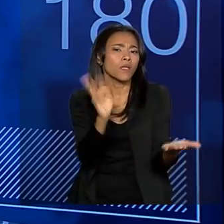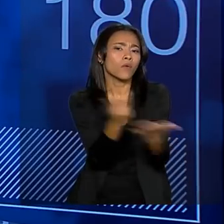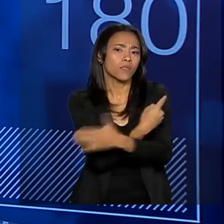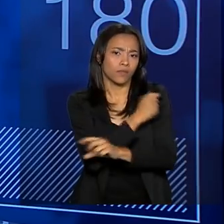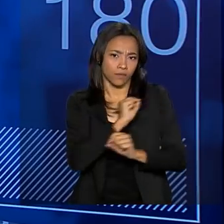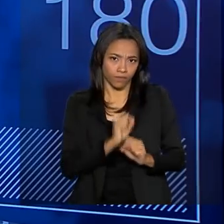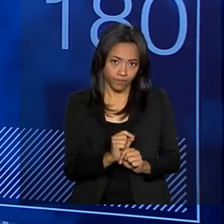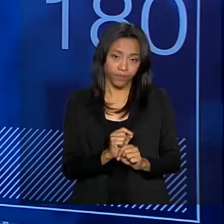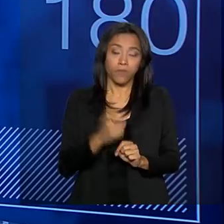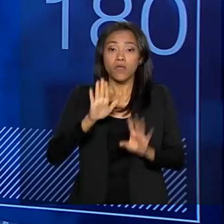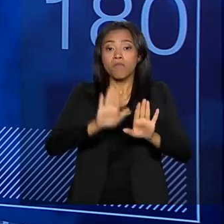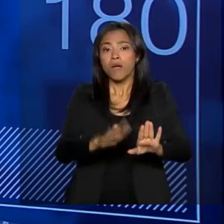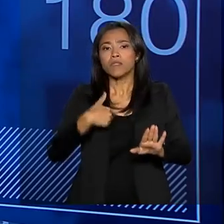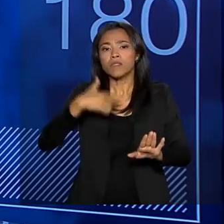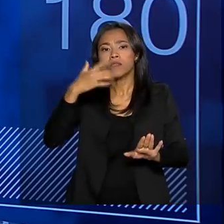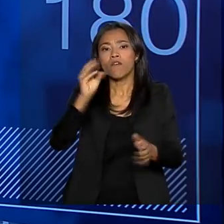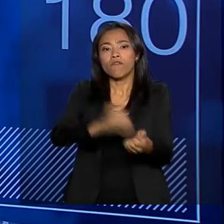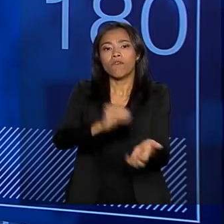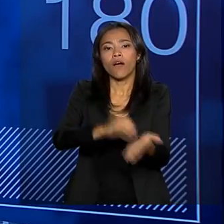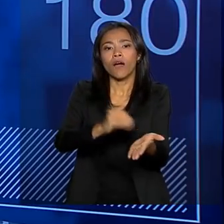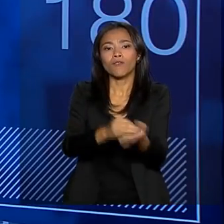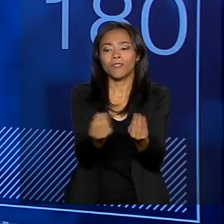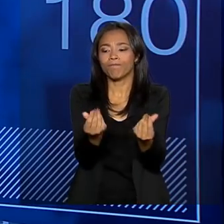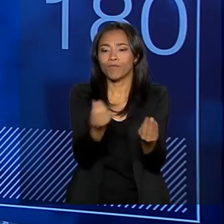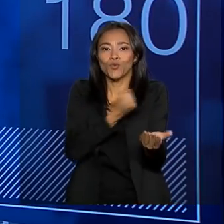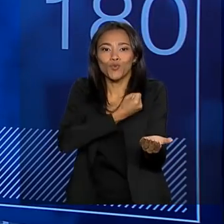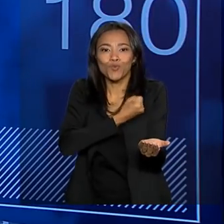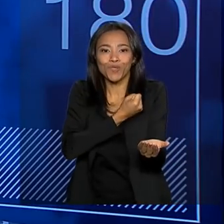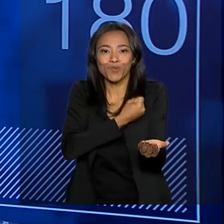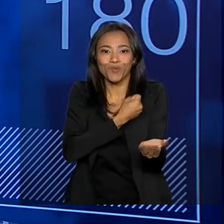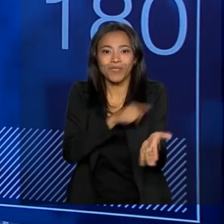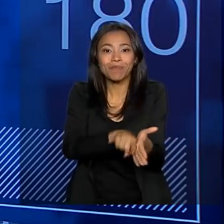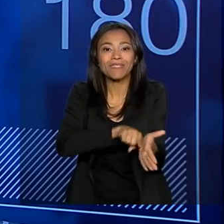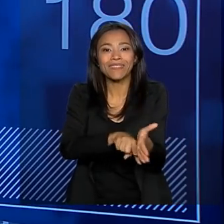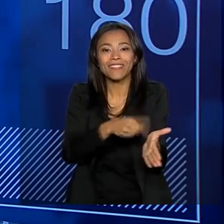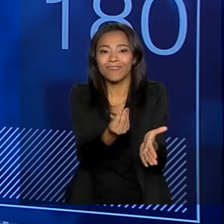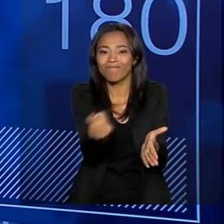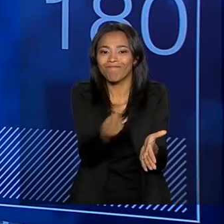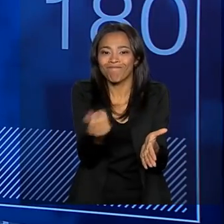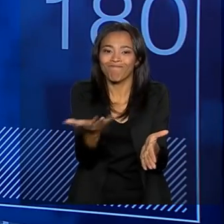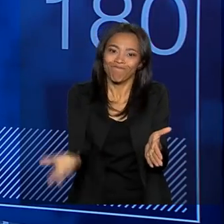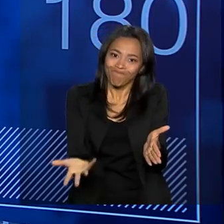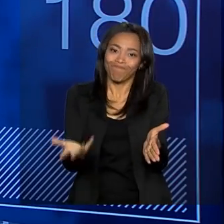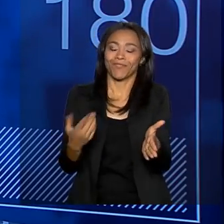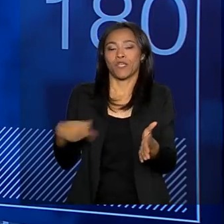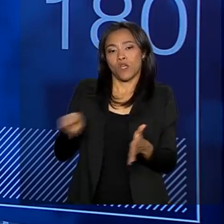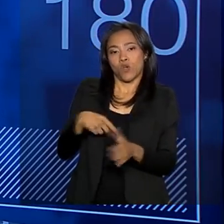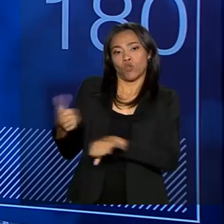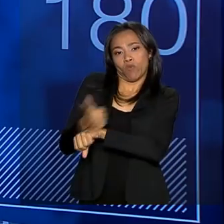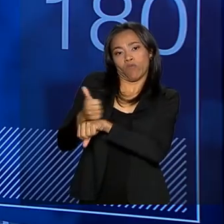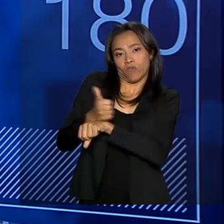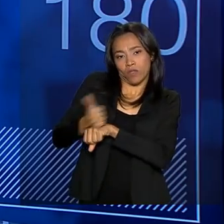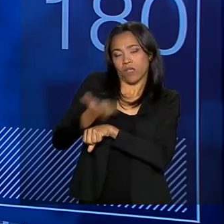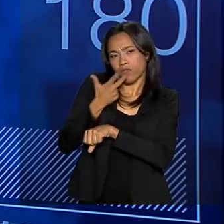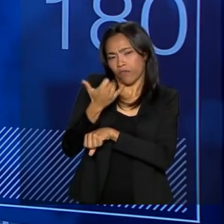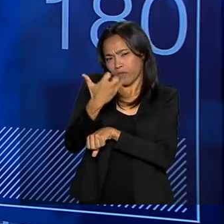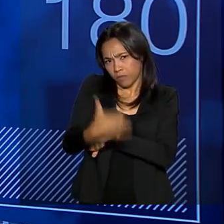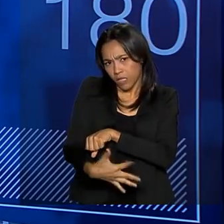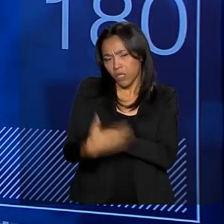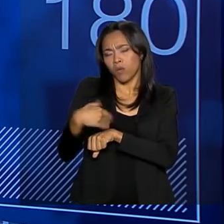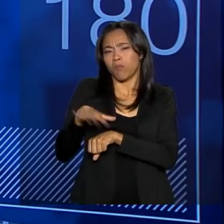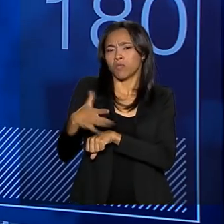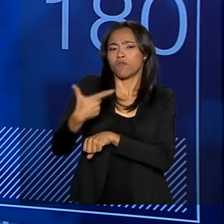Mas aí a gente não tem os números, certo, da automutilação. Os especialistas apontam que em torno de 20